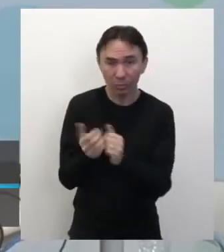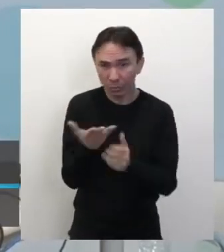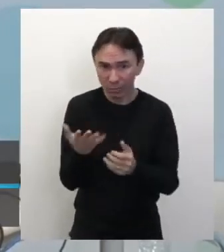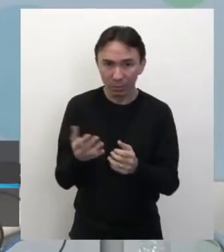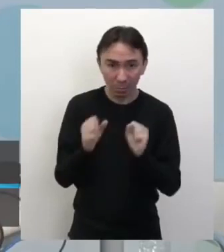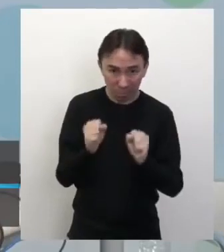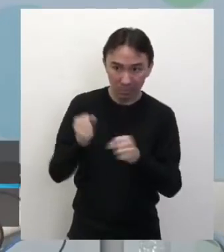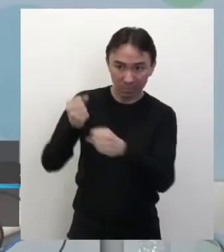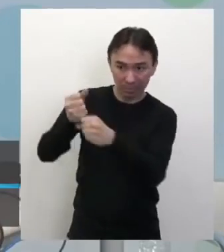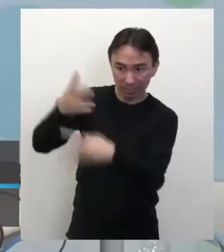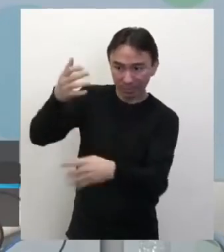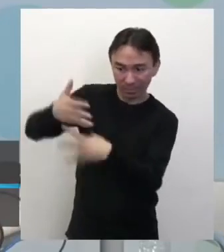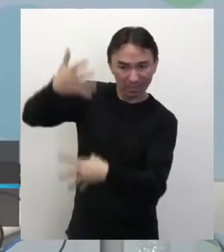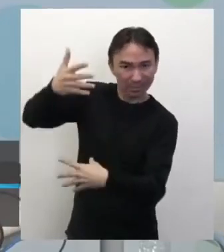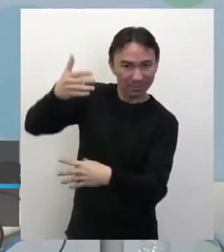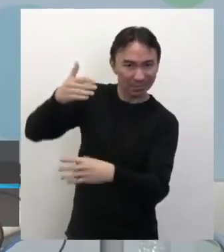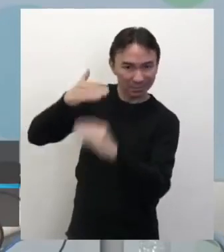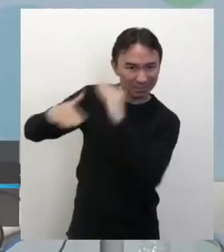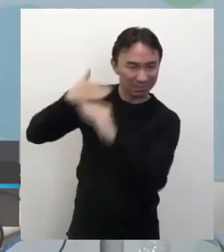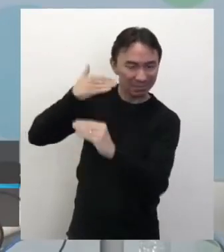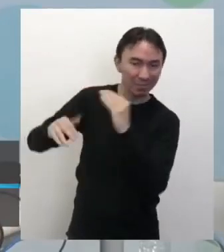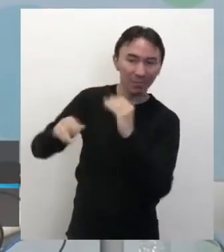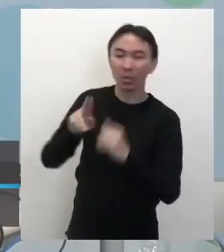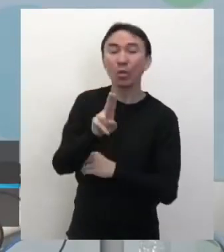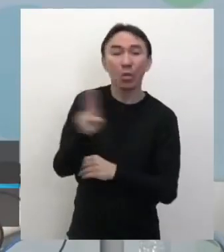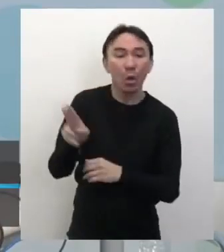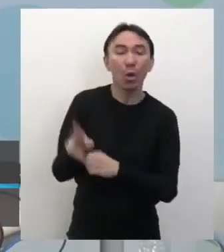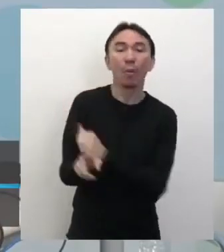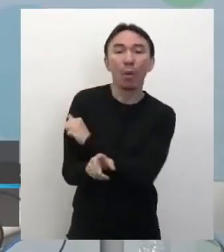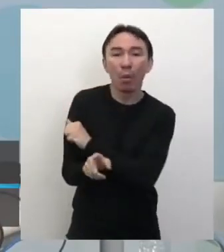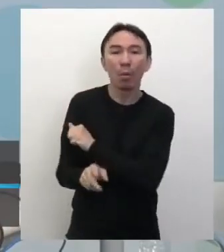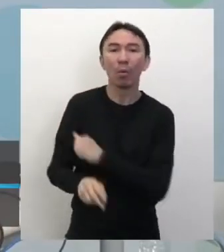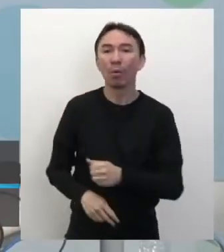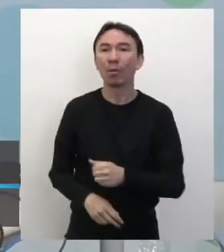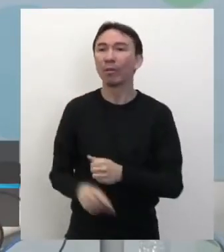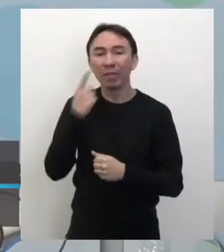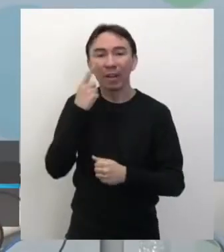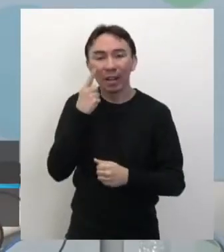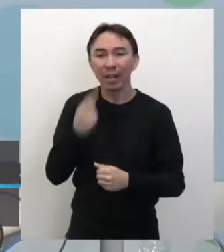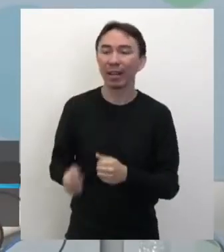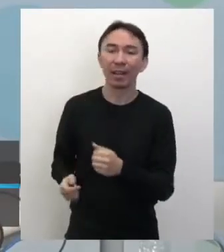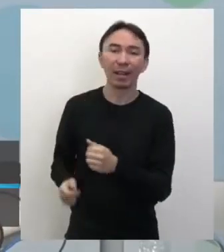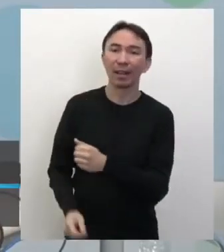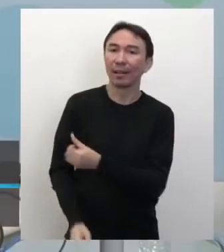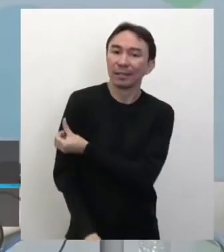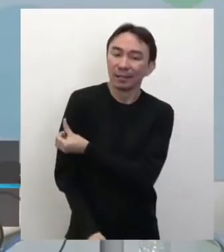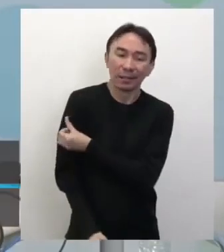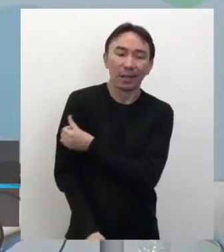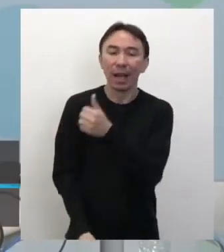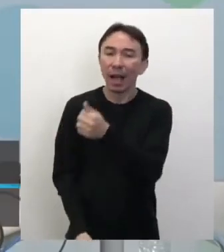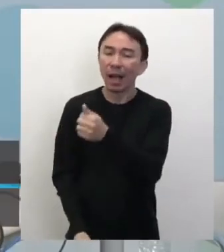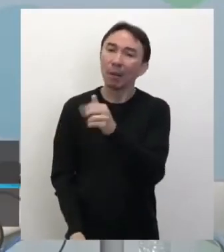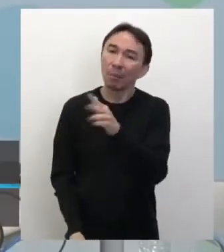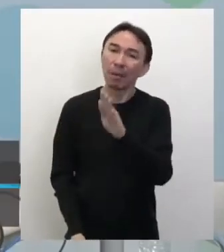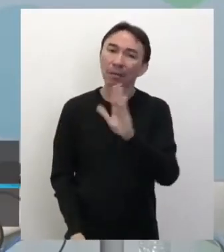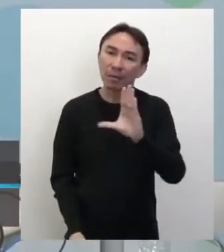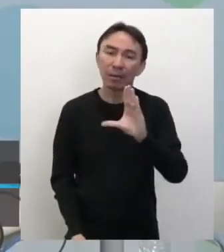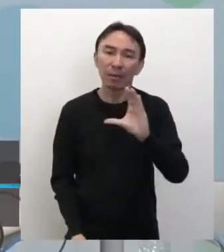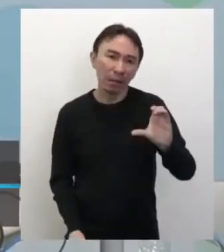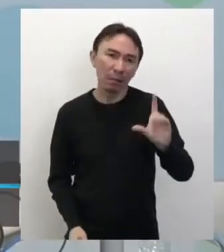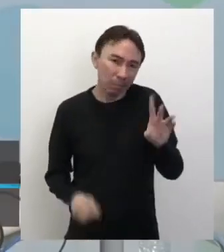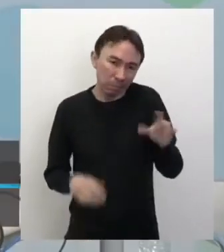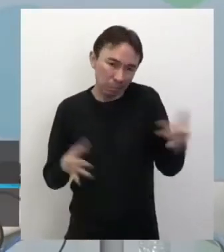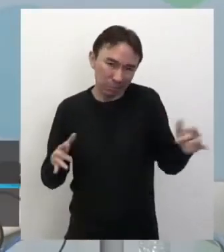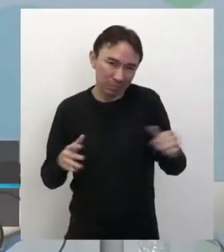o nome dos alunos, a série, se é o A, se é o B, se é o C, enfim, colocar também o nome da